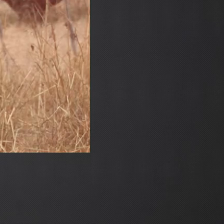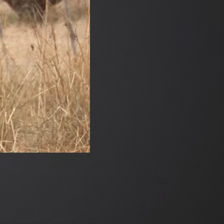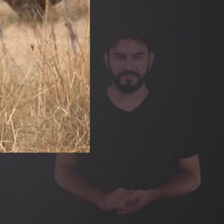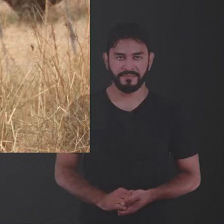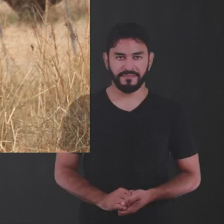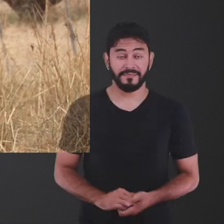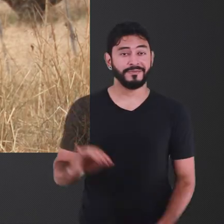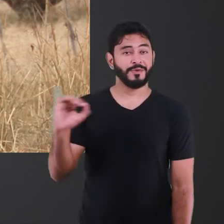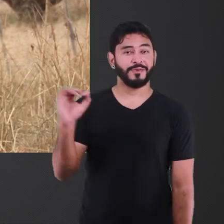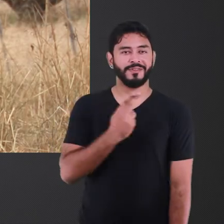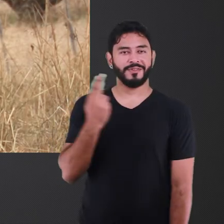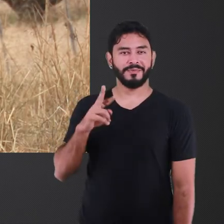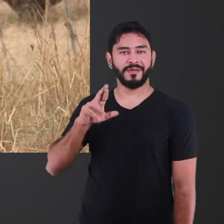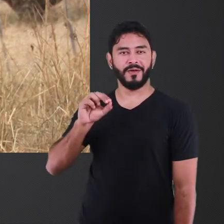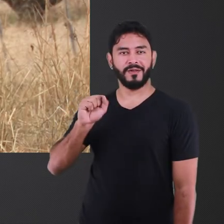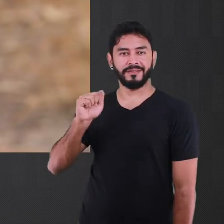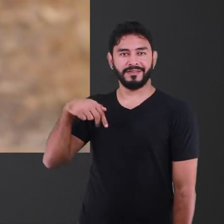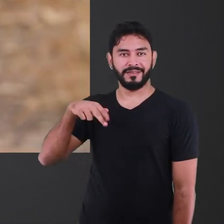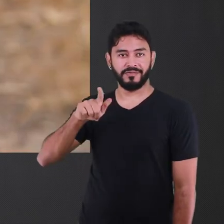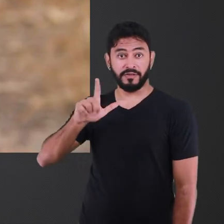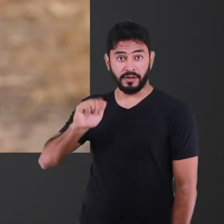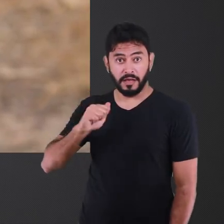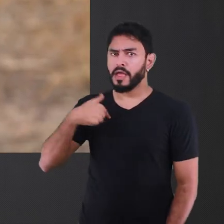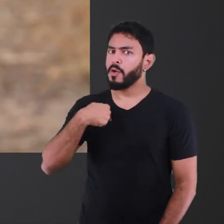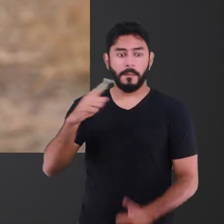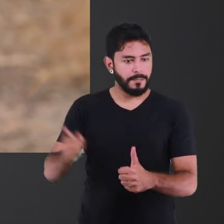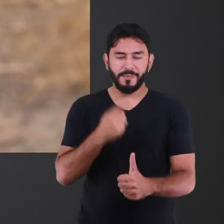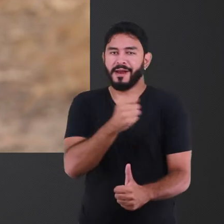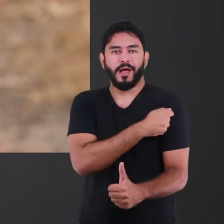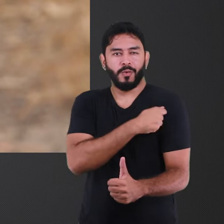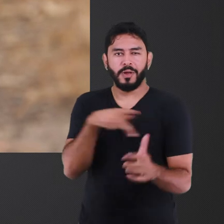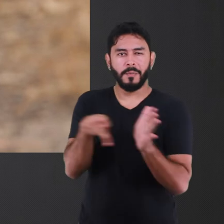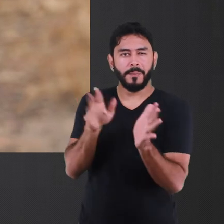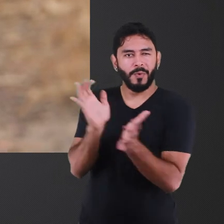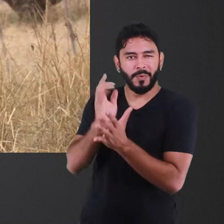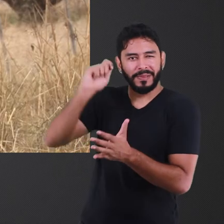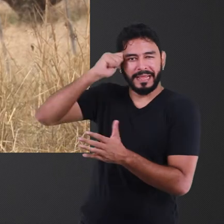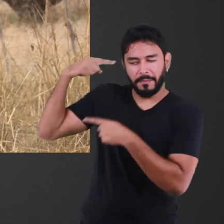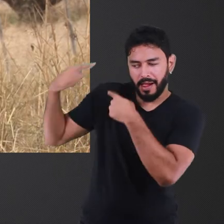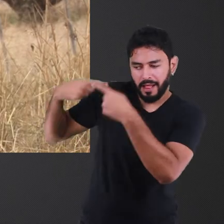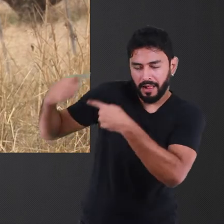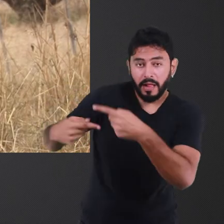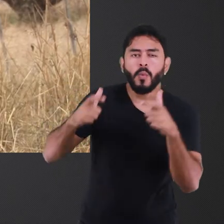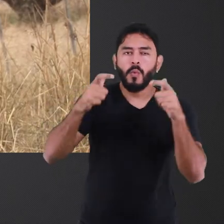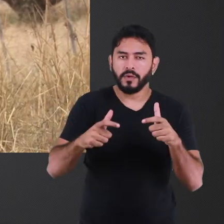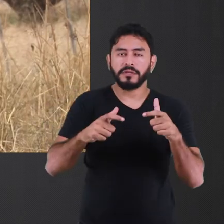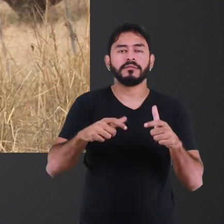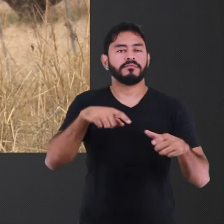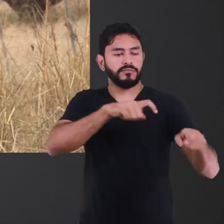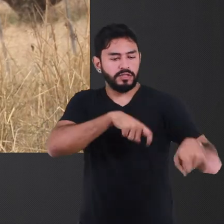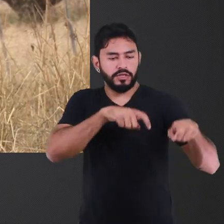Oi, sou Rosângela Maria da Silva, primeiro estudante quilombola do Sítio Leitão, no Instituto